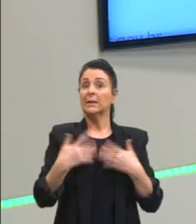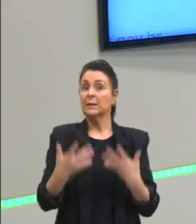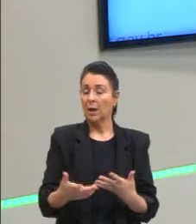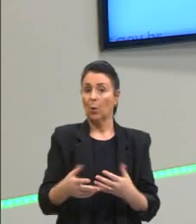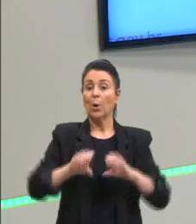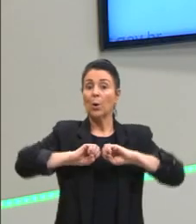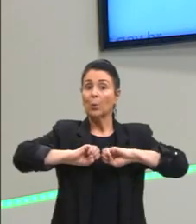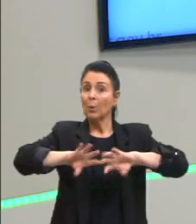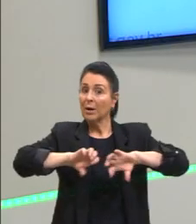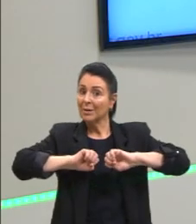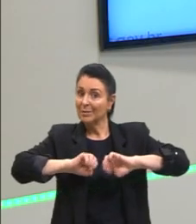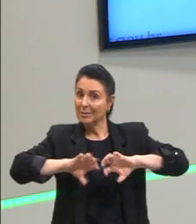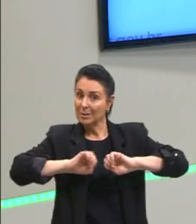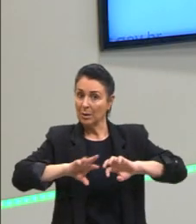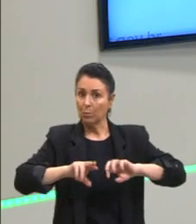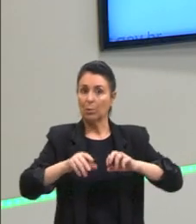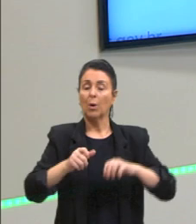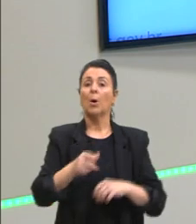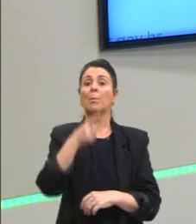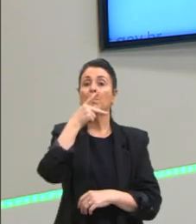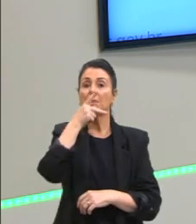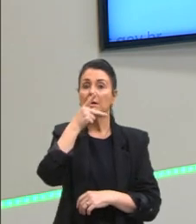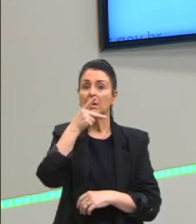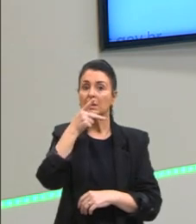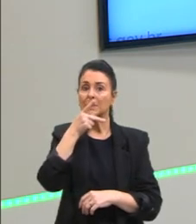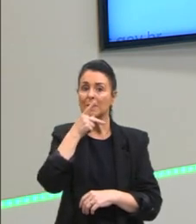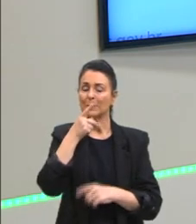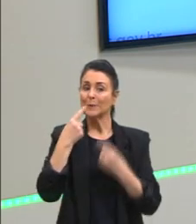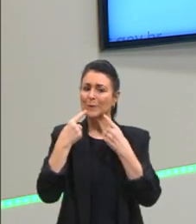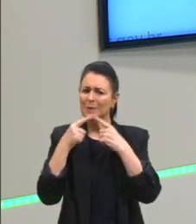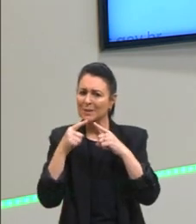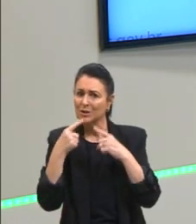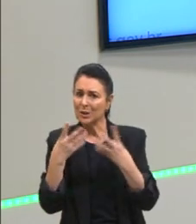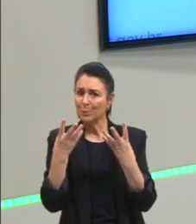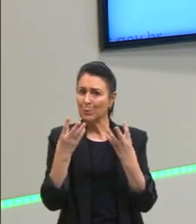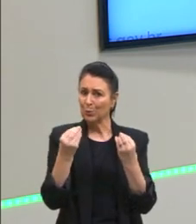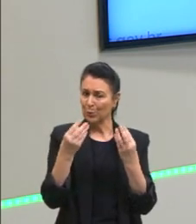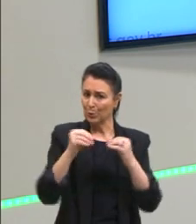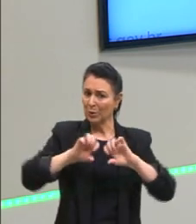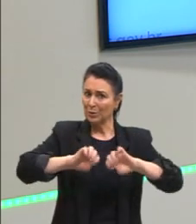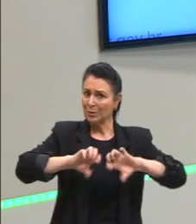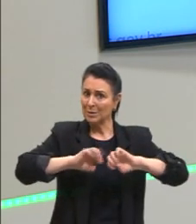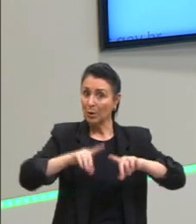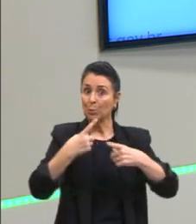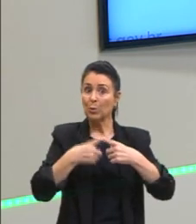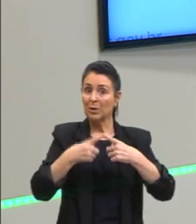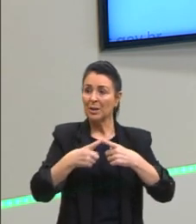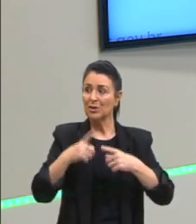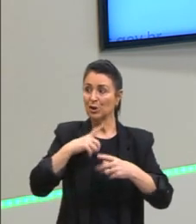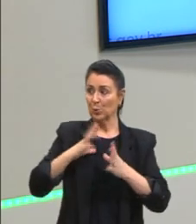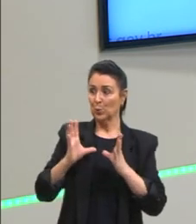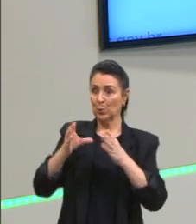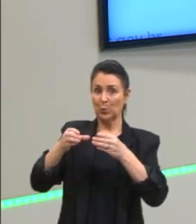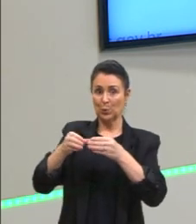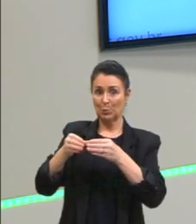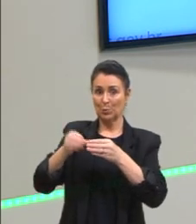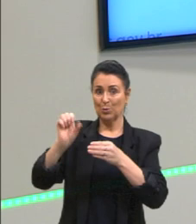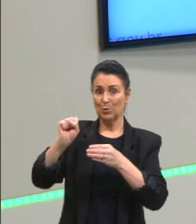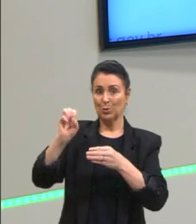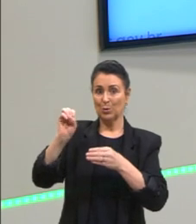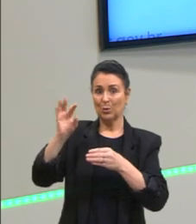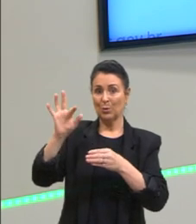Platão critica muito a educação ateniense porque ela estava dominada pelos sofistas. Lembra que os sofistas,